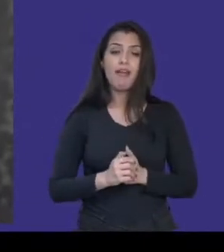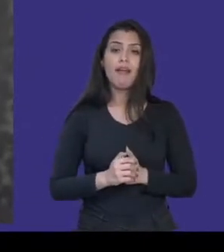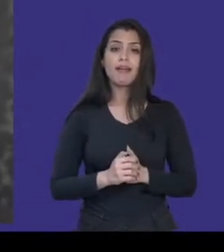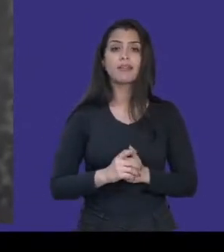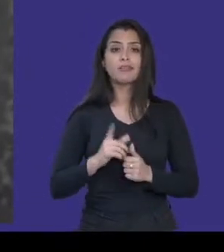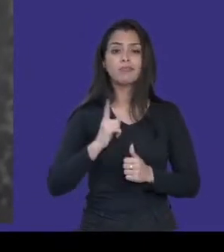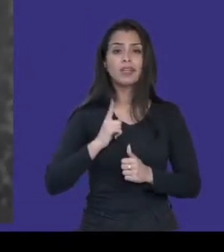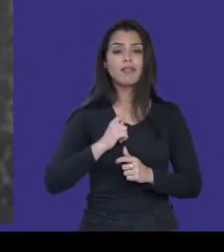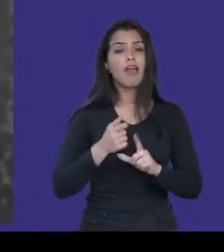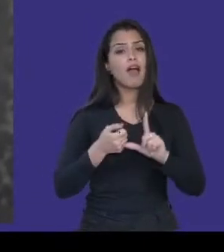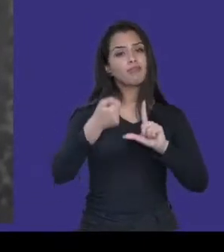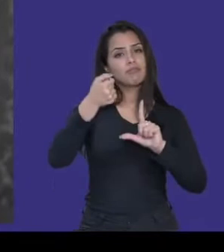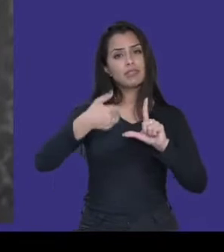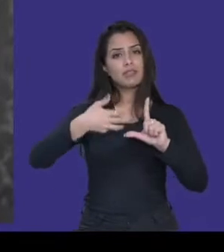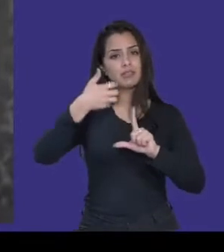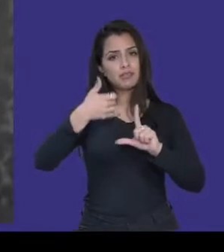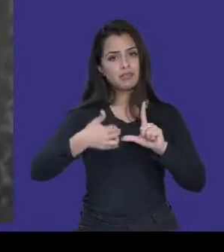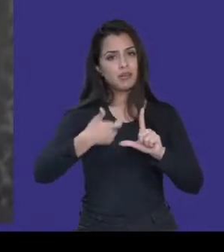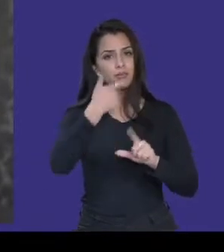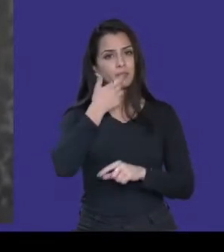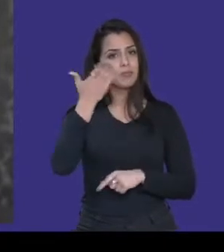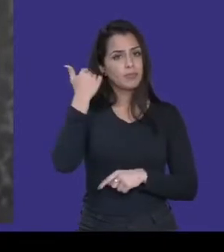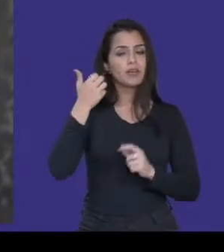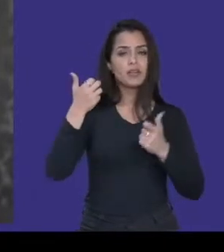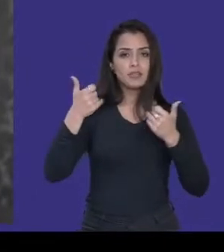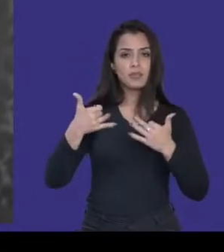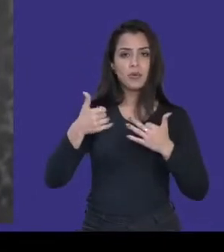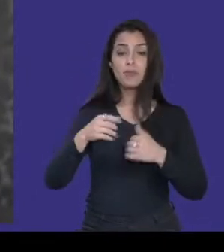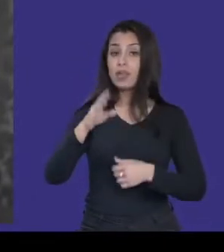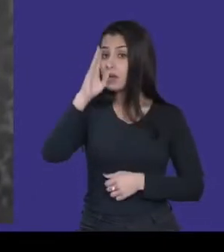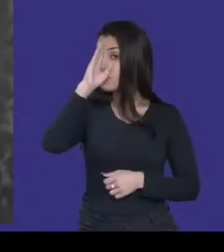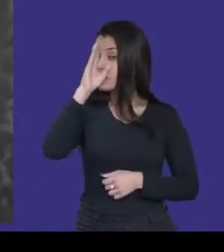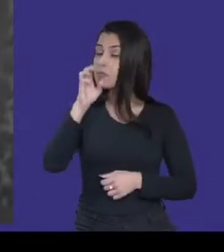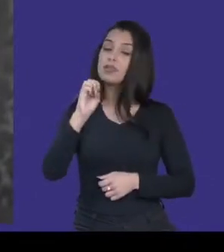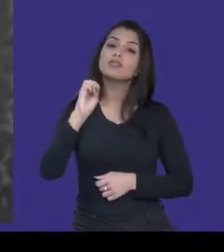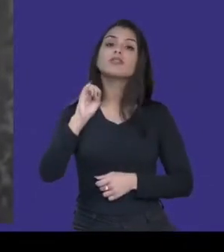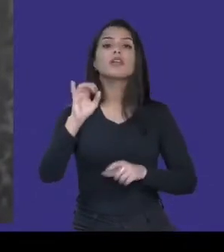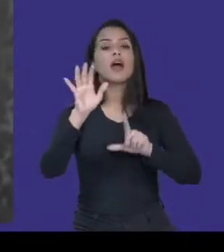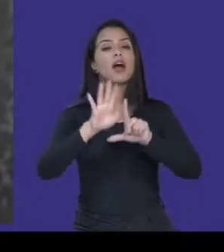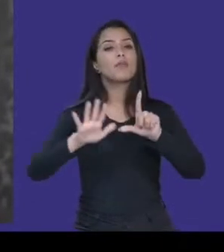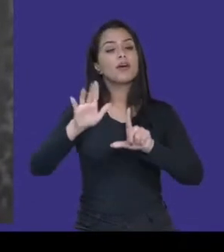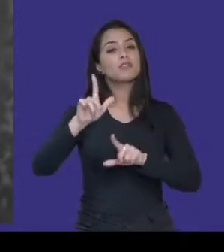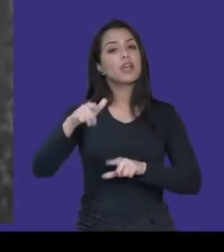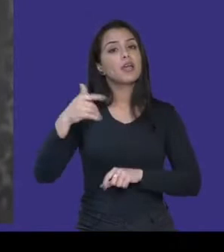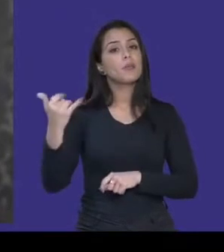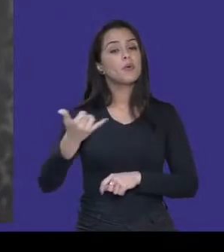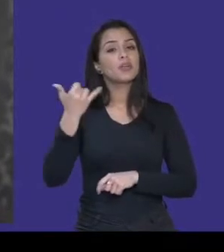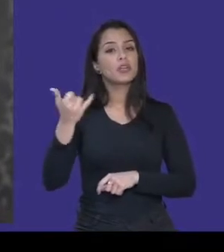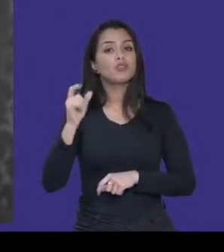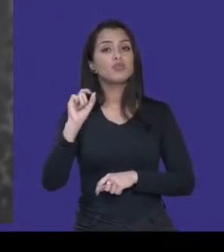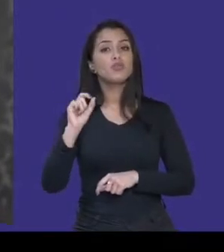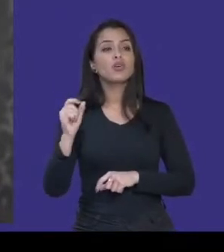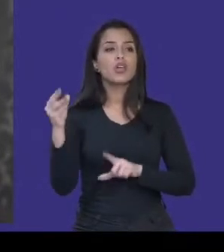imagem. Principalmente, se essa imagem for importante para que a gente entenda o conteúdo do áudio. Então, aí sim,